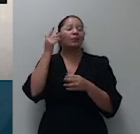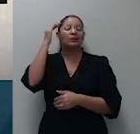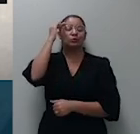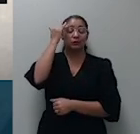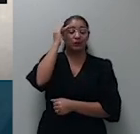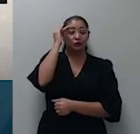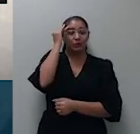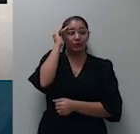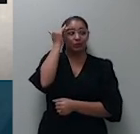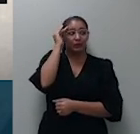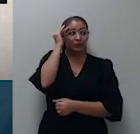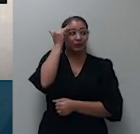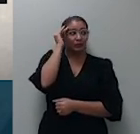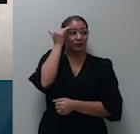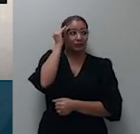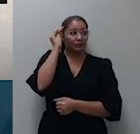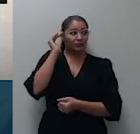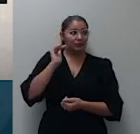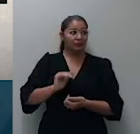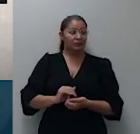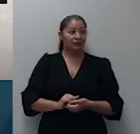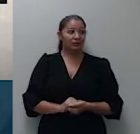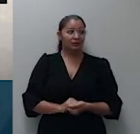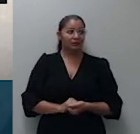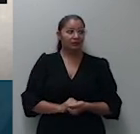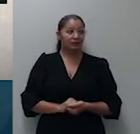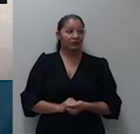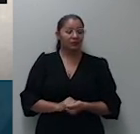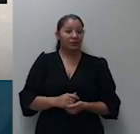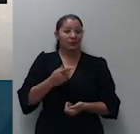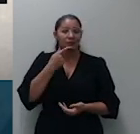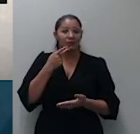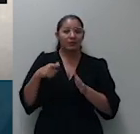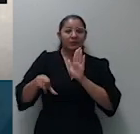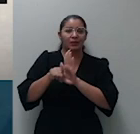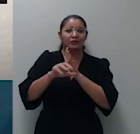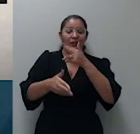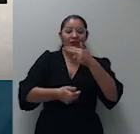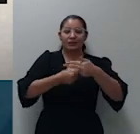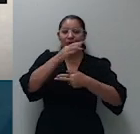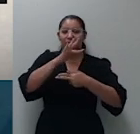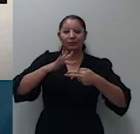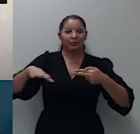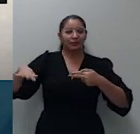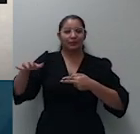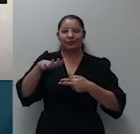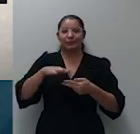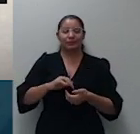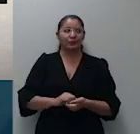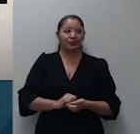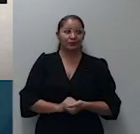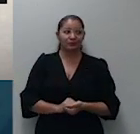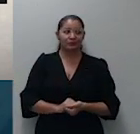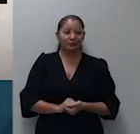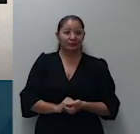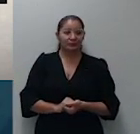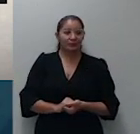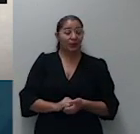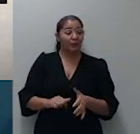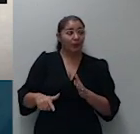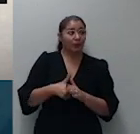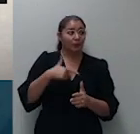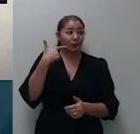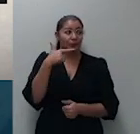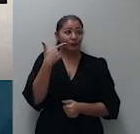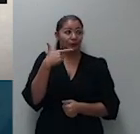dispositivos da lei não incidência da súmula 5 e 7 do STJ ponto dois no julgamento do recurso